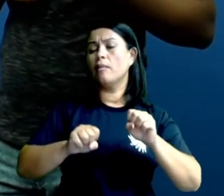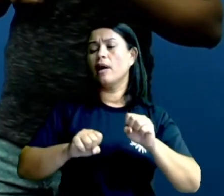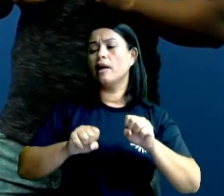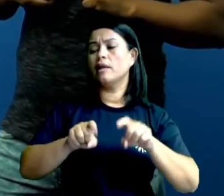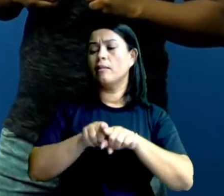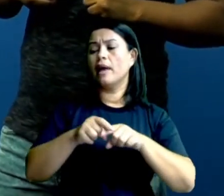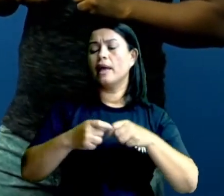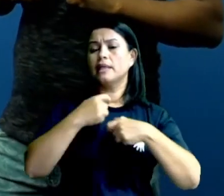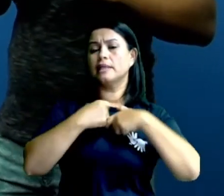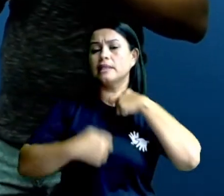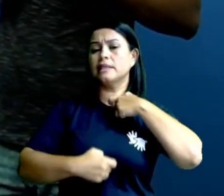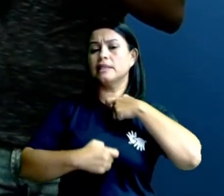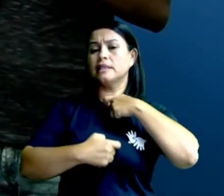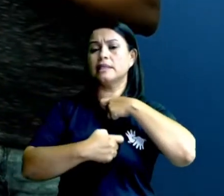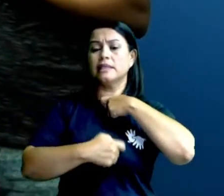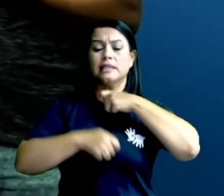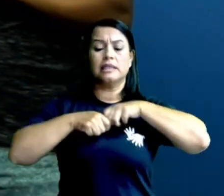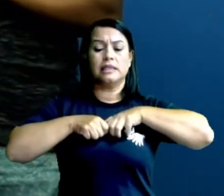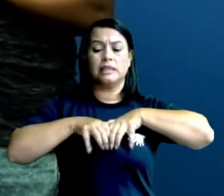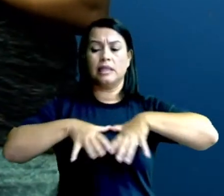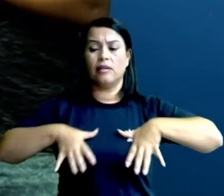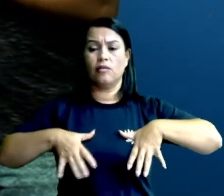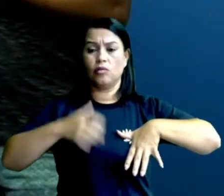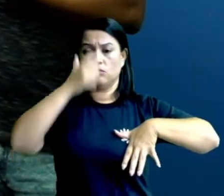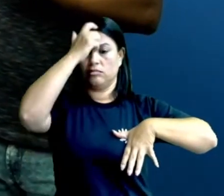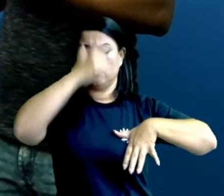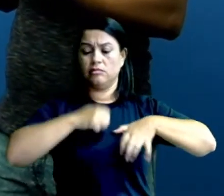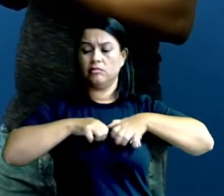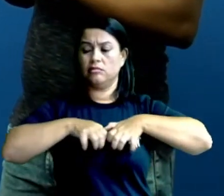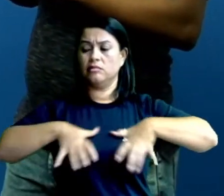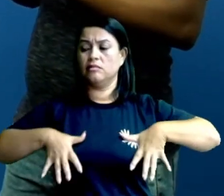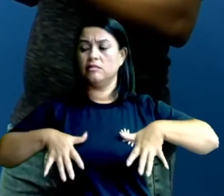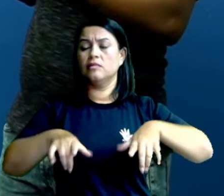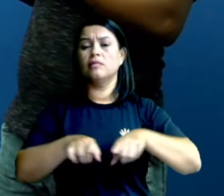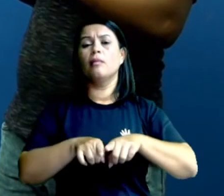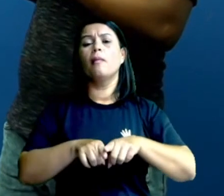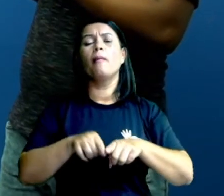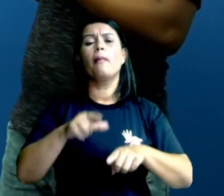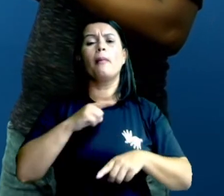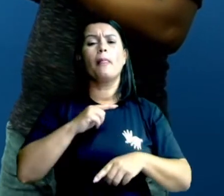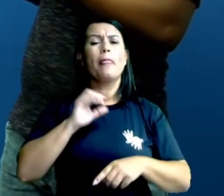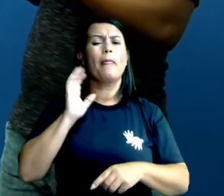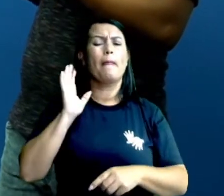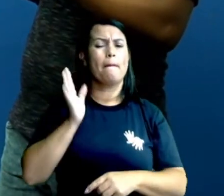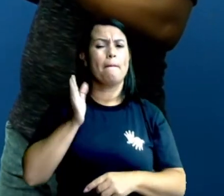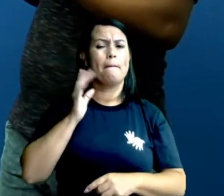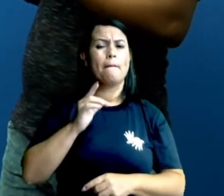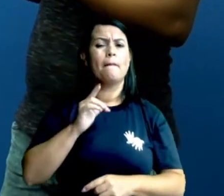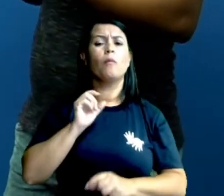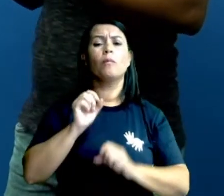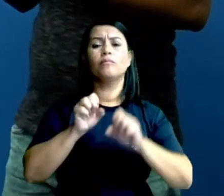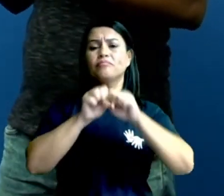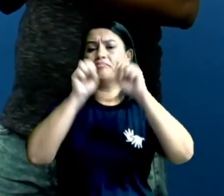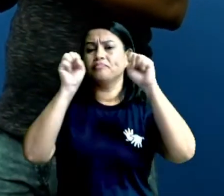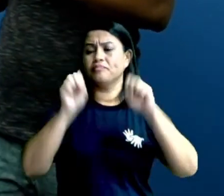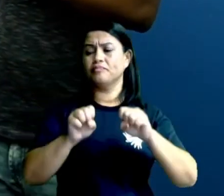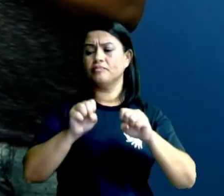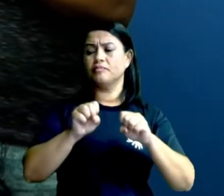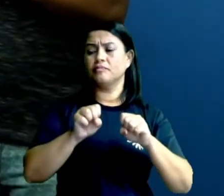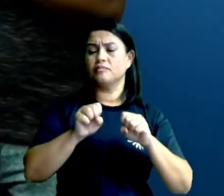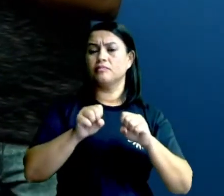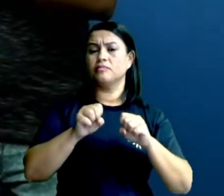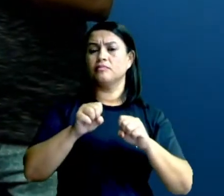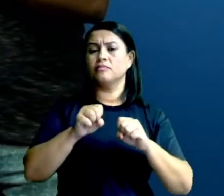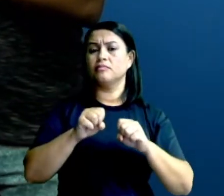animais cordados, com os animais desvertebrados. Então, ele já possui um sistema respiratório, especialmente